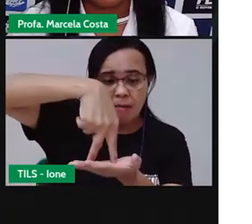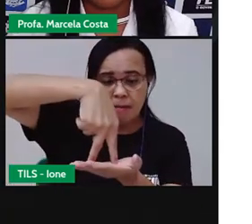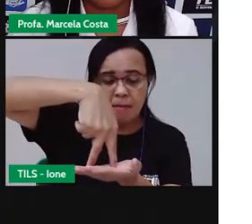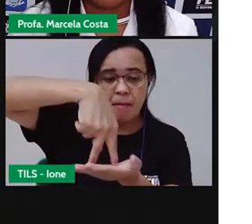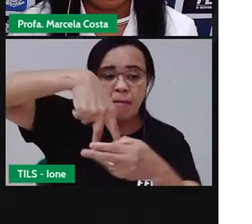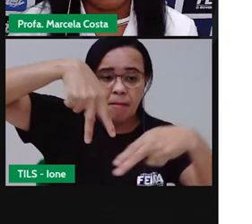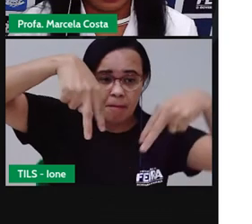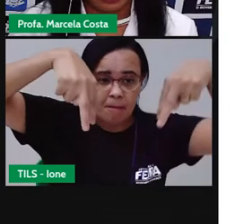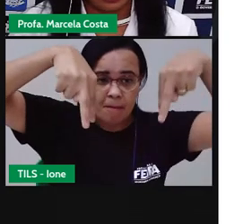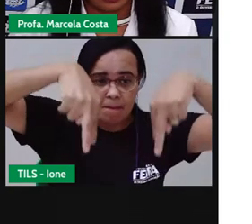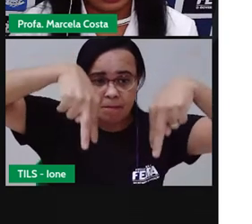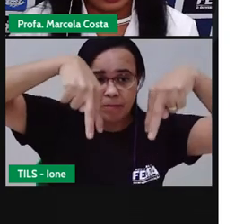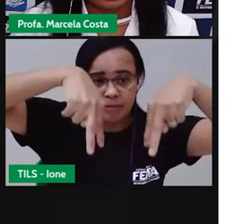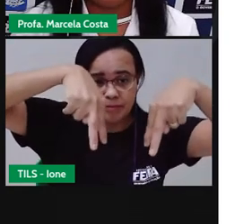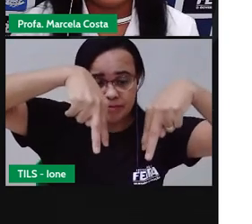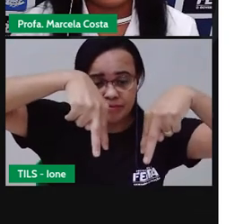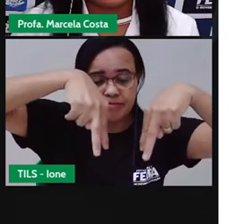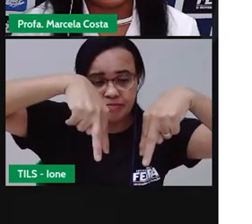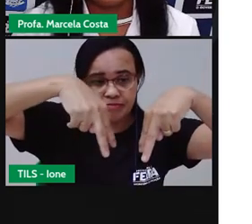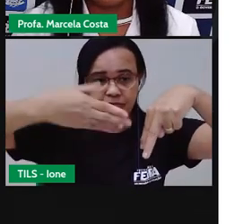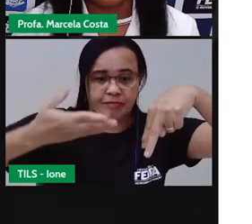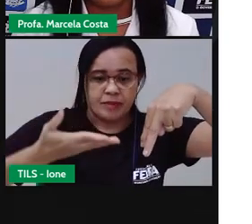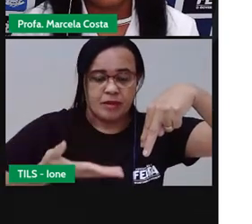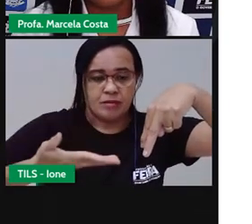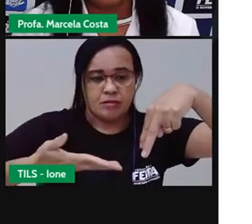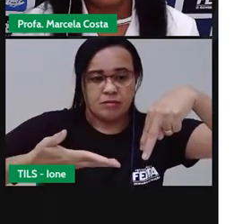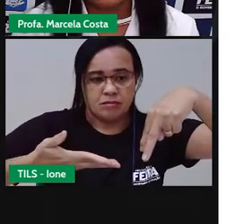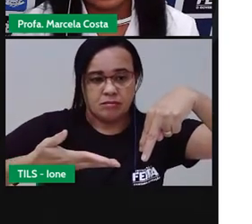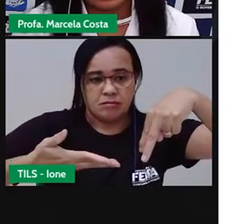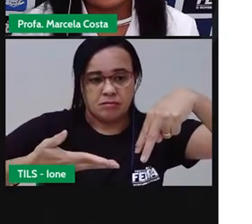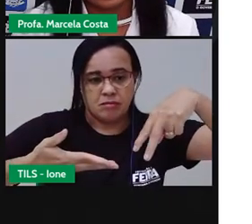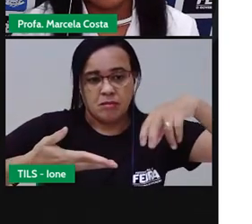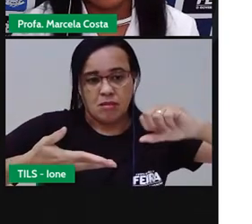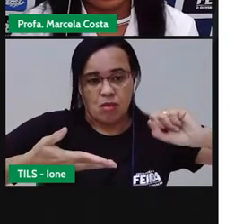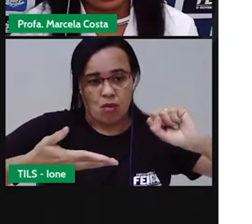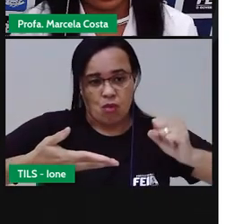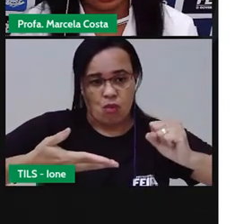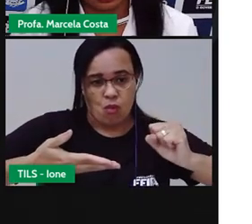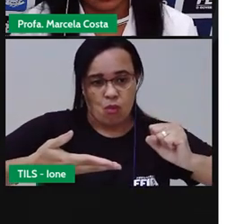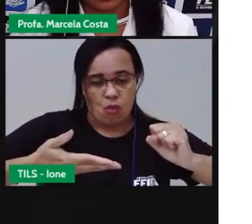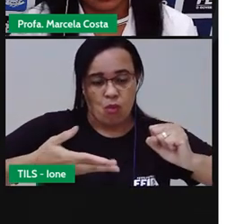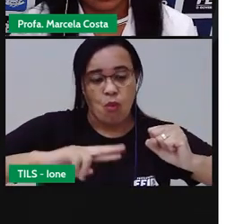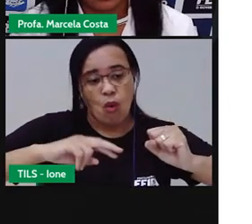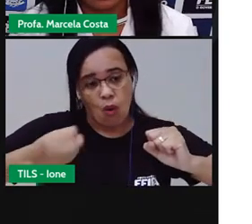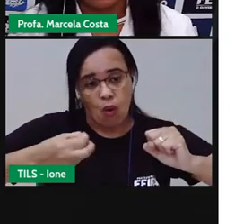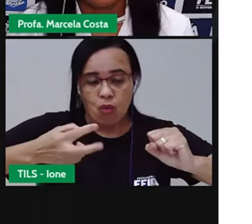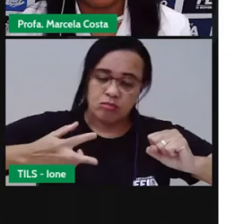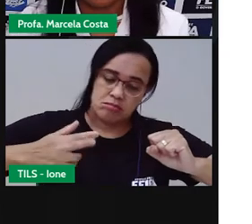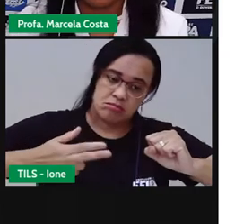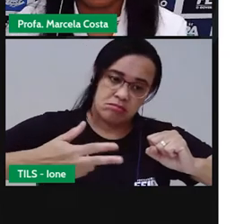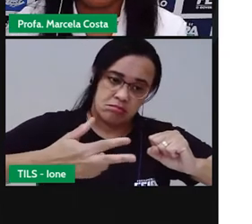uma das mãos para a frente, representando um dos três símbolos elegidos.